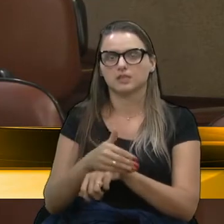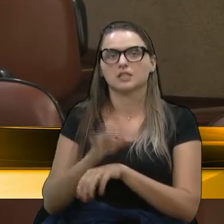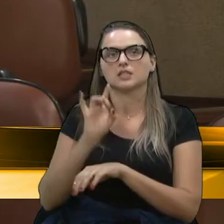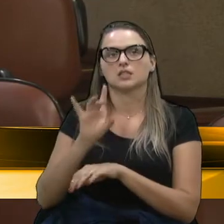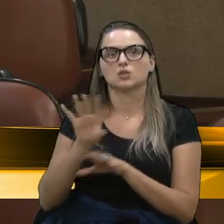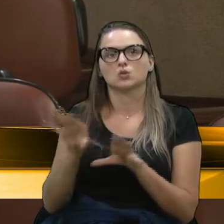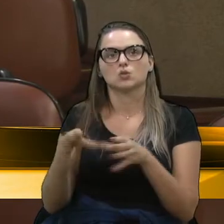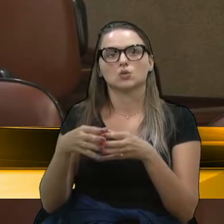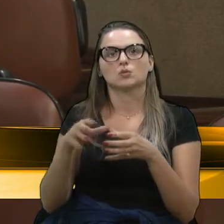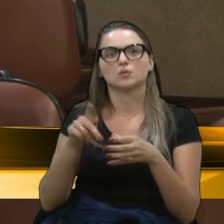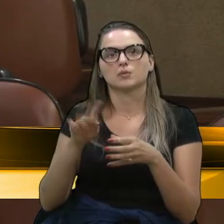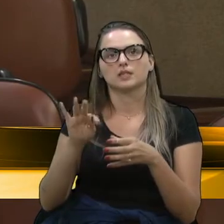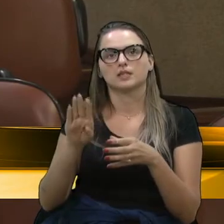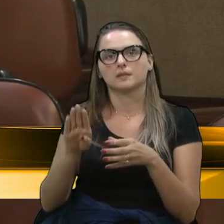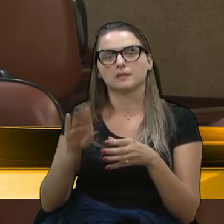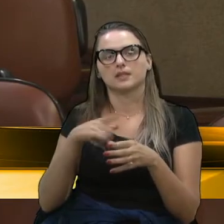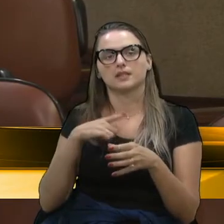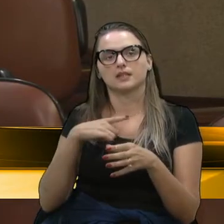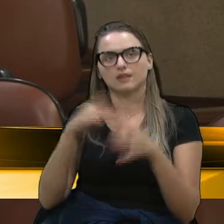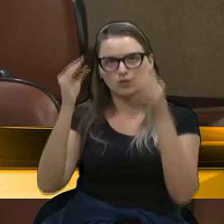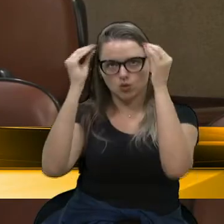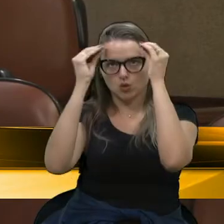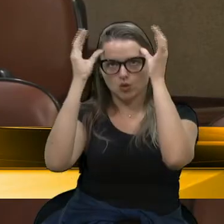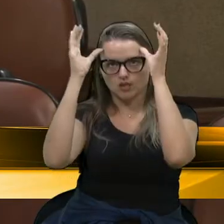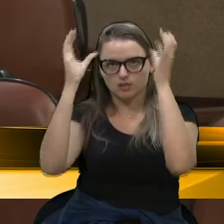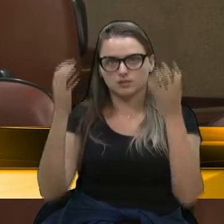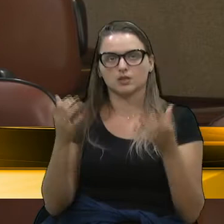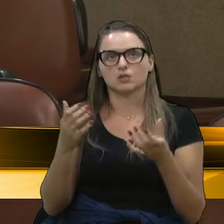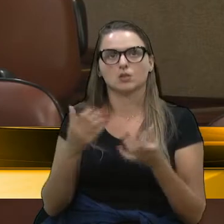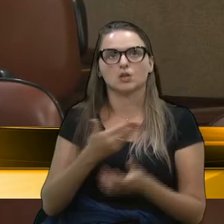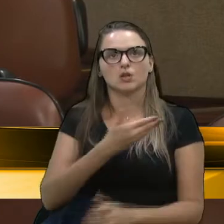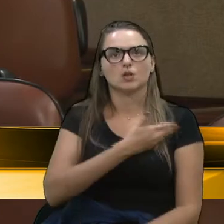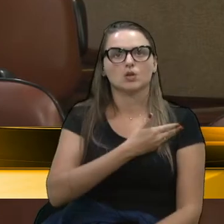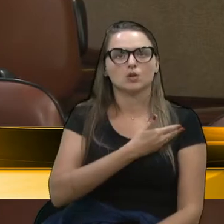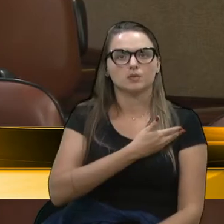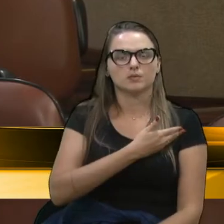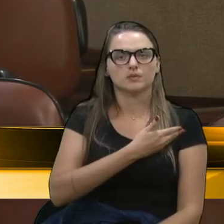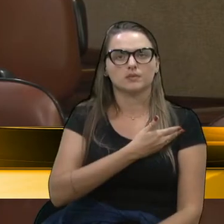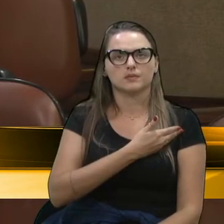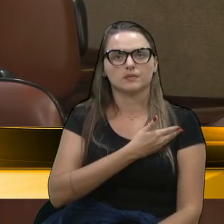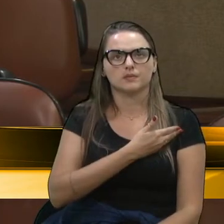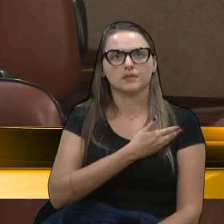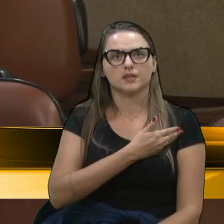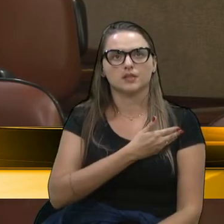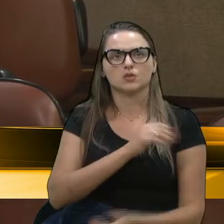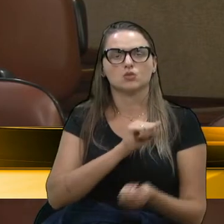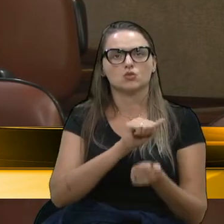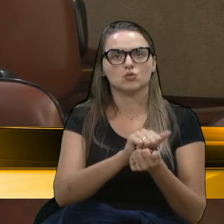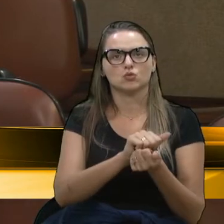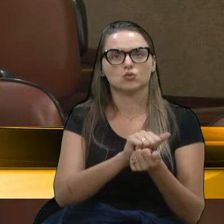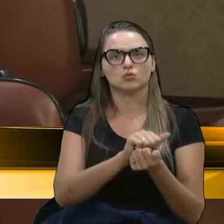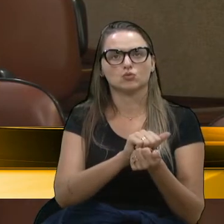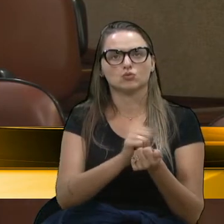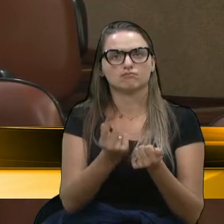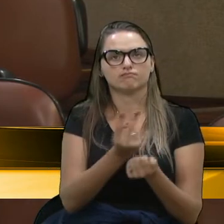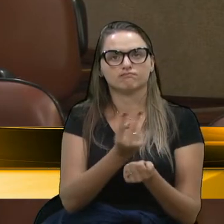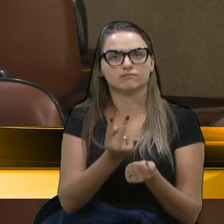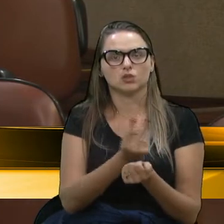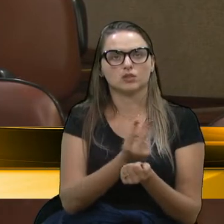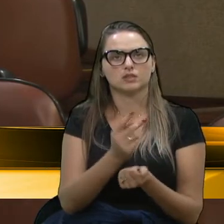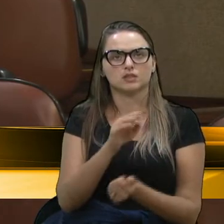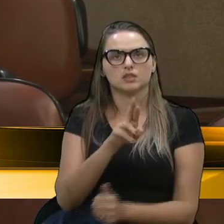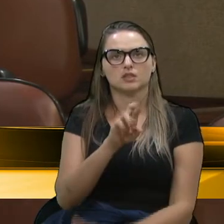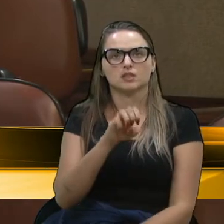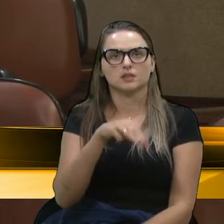bancada, desse incêndio, e, logo, o nosso amigo Burtê, junto com o BREN, a assessoria de